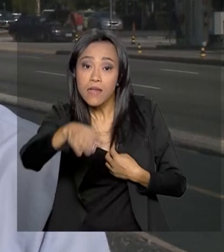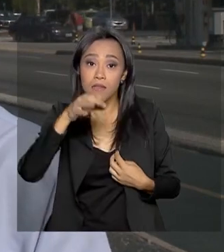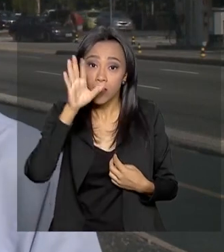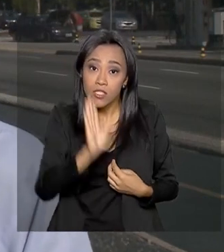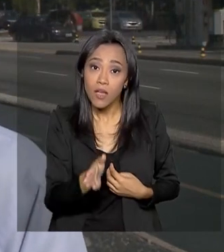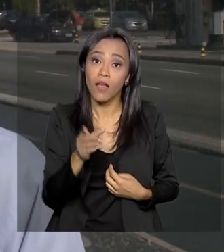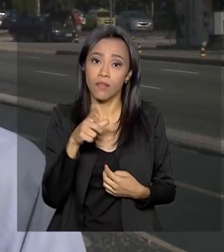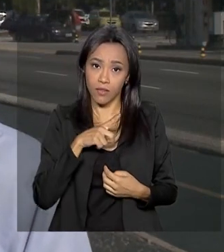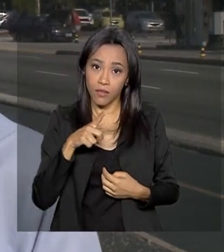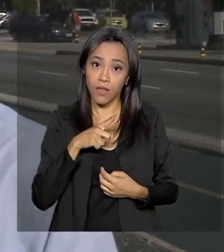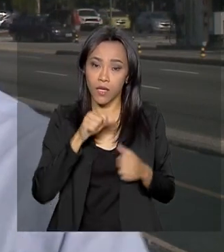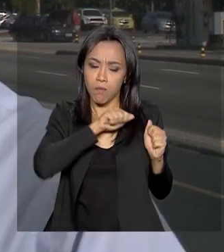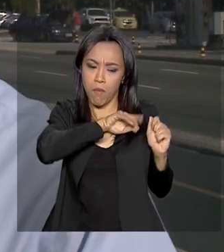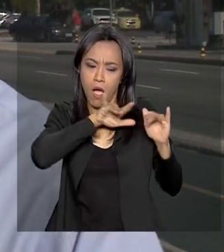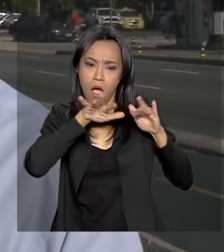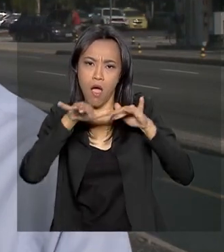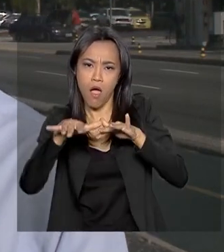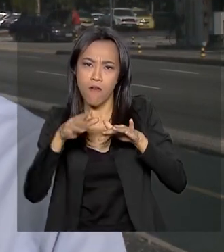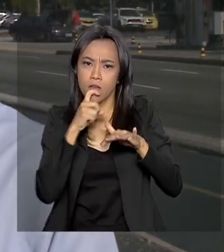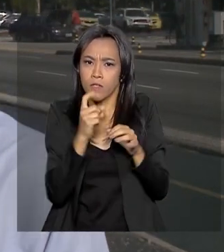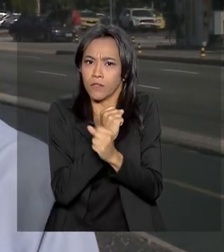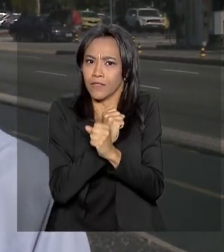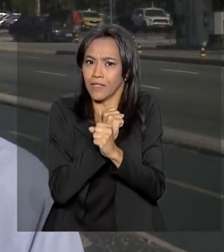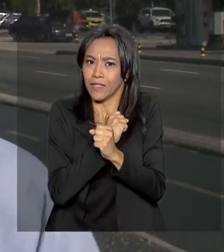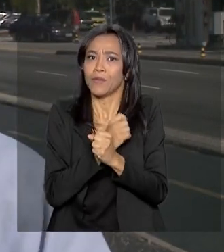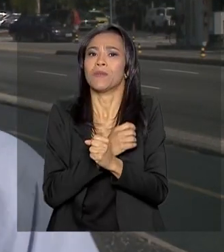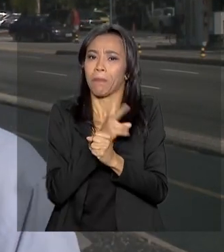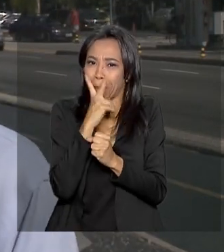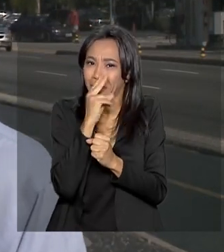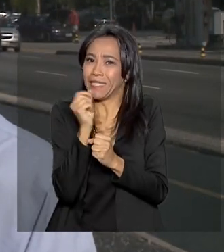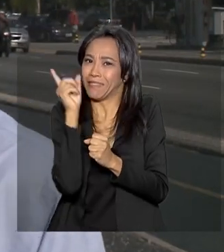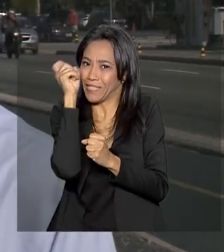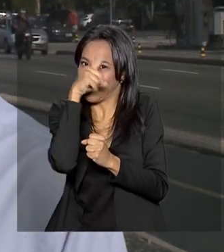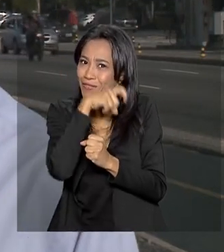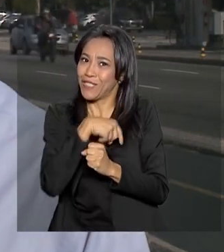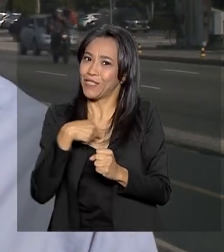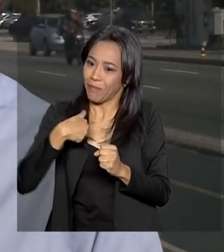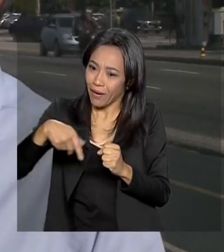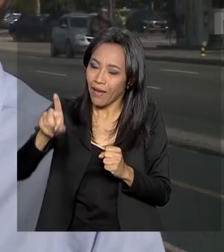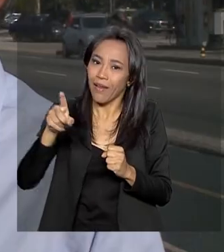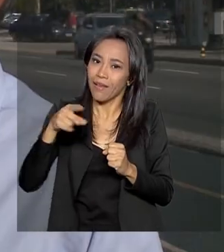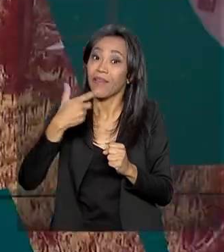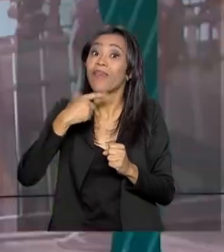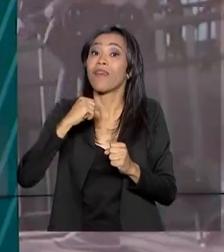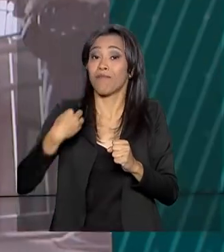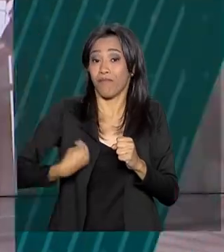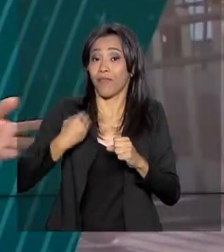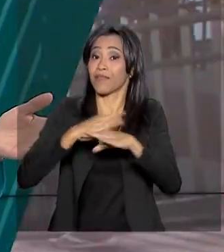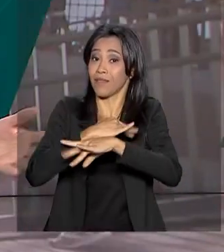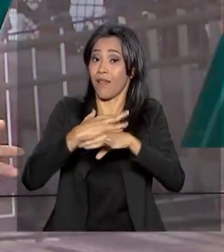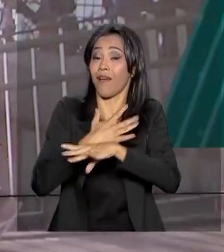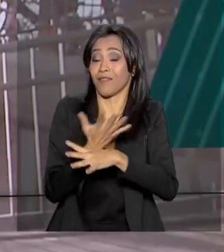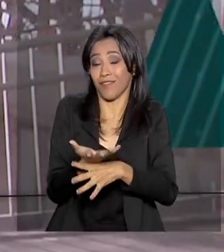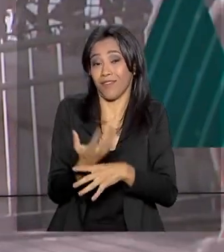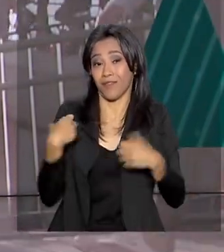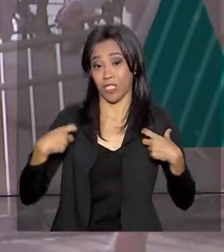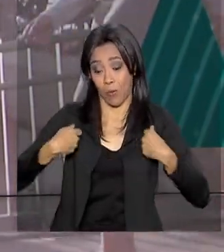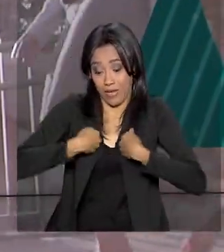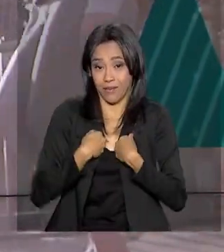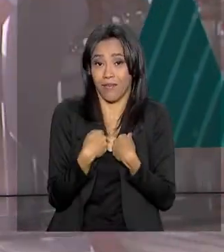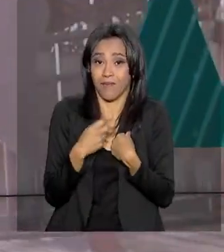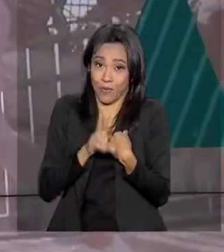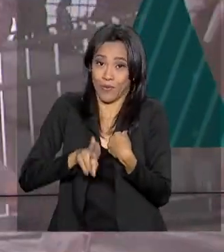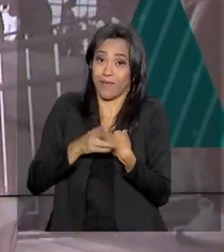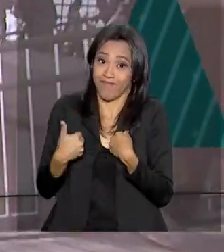incursão de massa de ar frio. Talvez vai dificultar um pouco os turistas que estão na cidade, né? Tirar o casaco do armário, né?